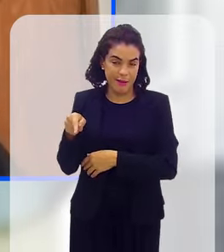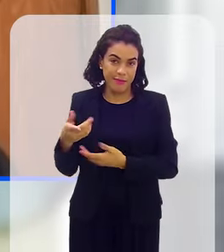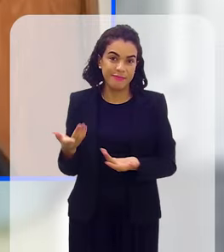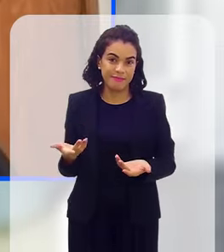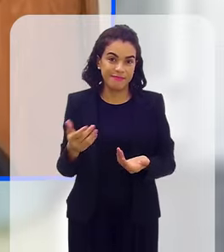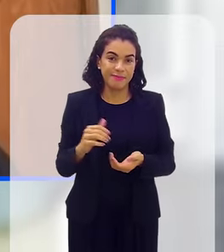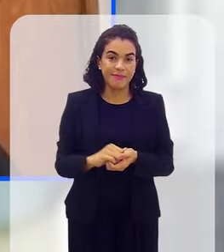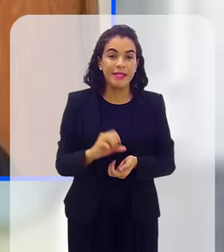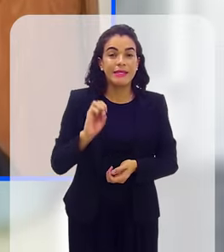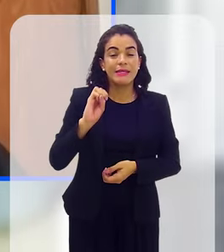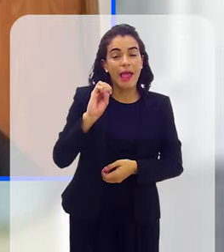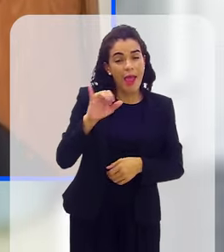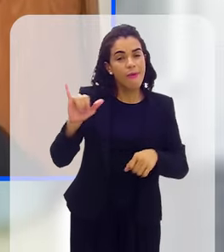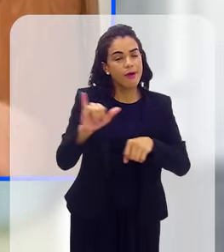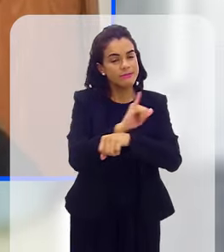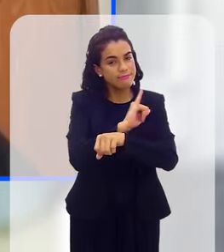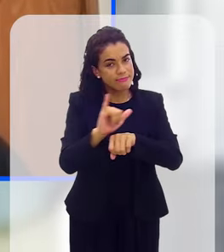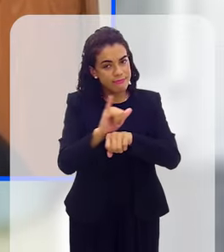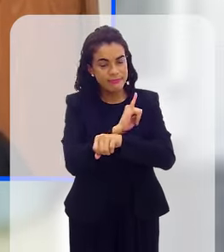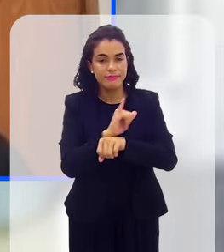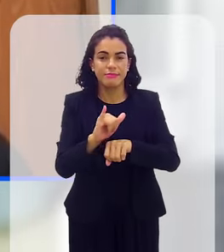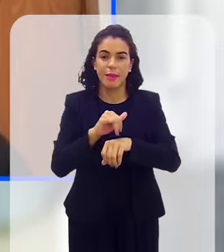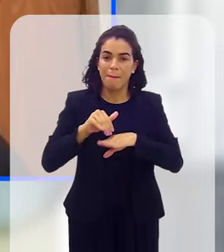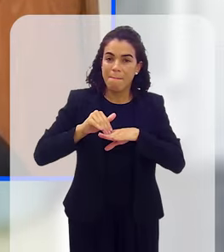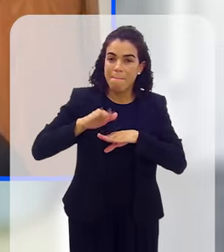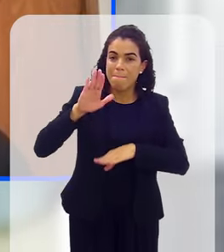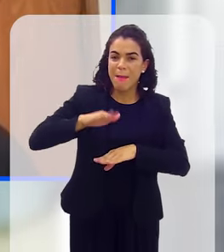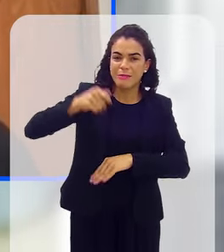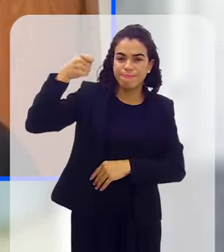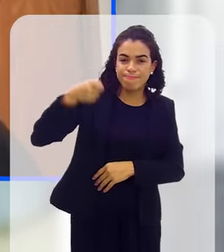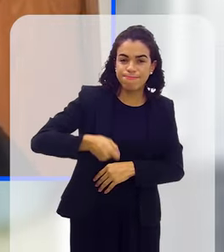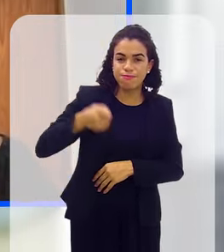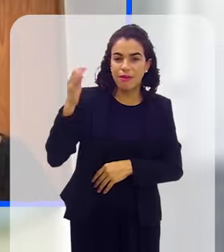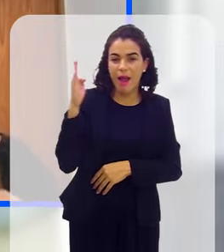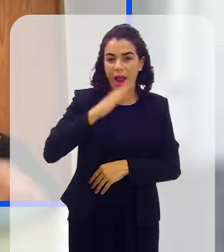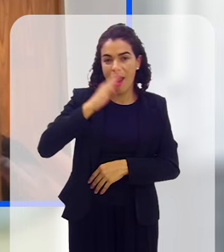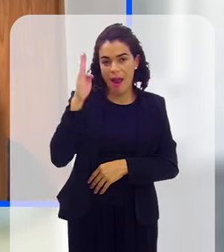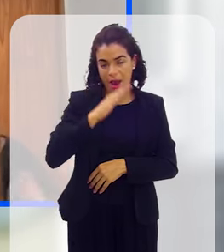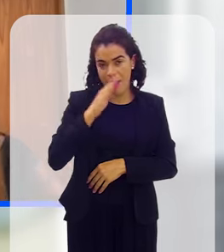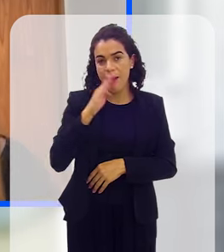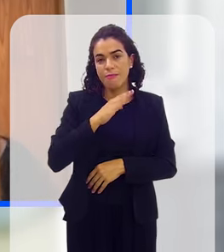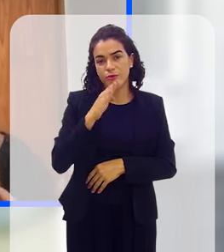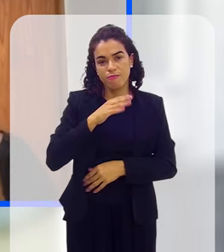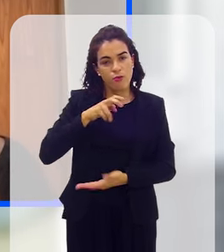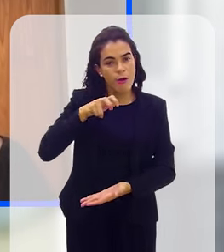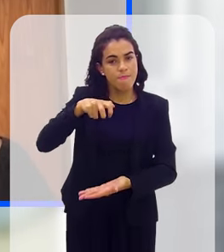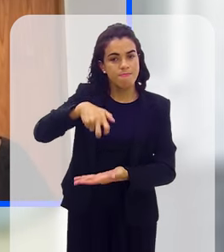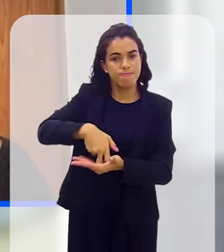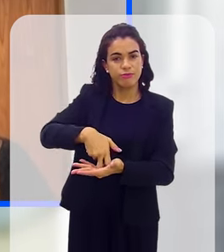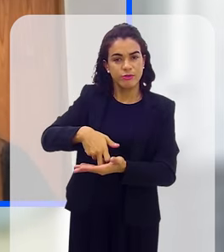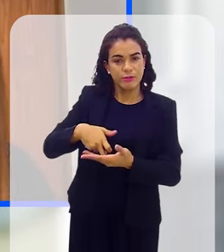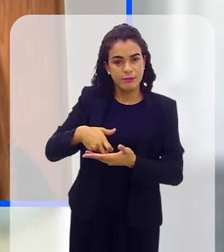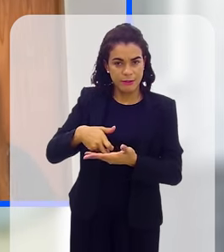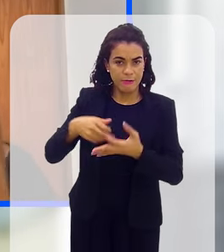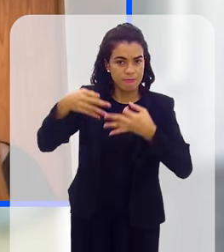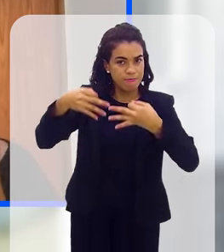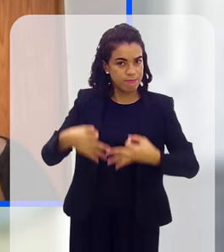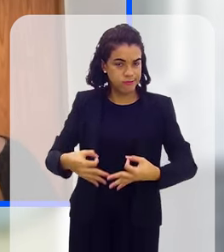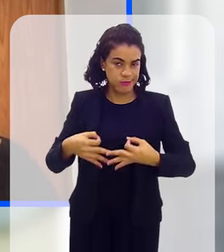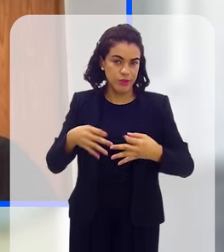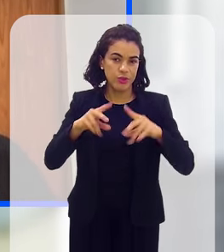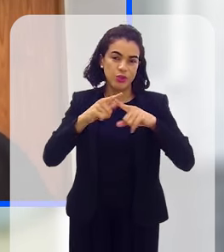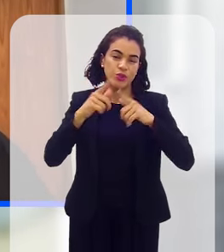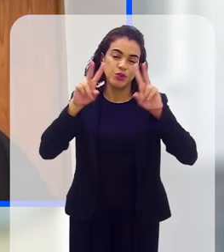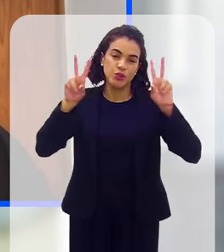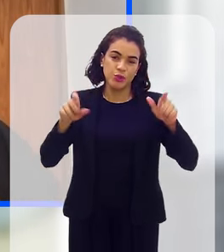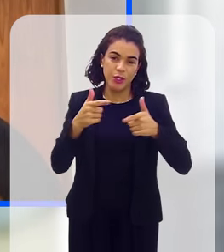Então, isso é fantástico. É uma forma mais hábil de fazer uma punição efetiva no que pertinha ao